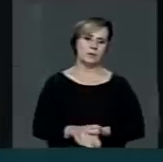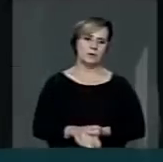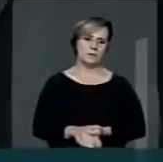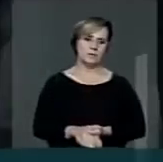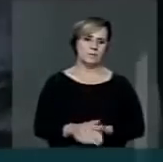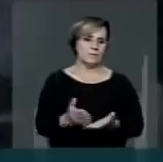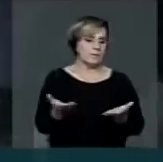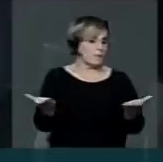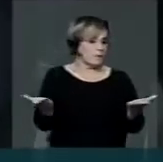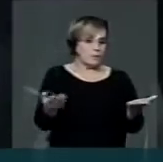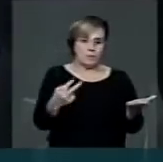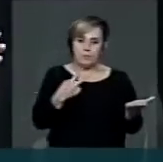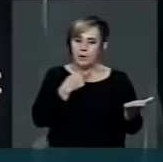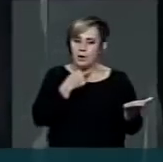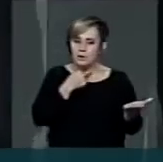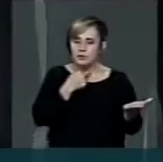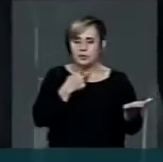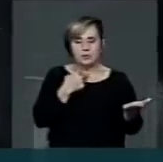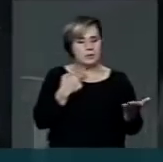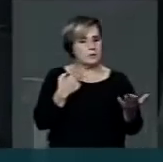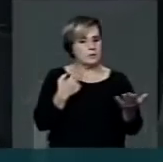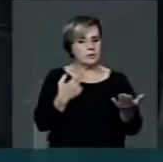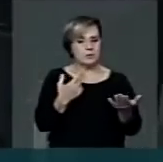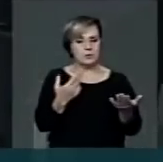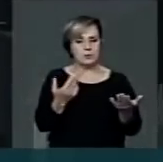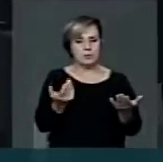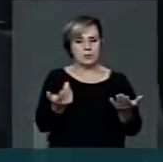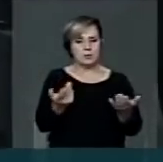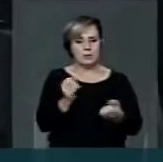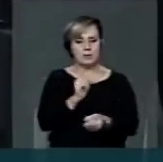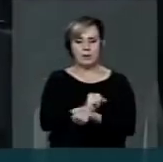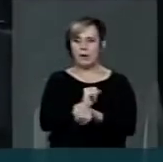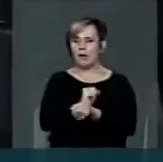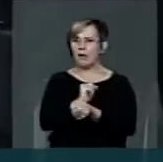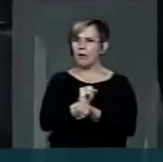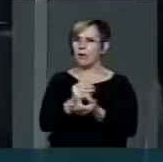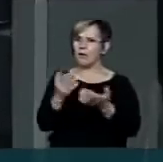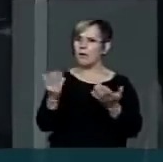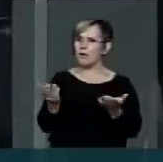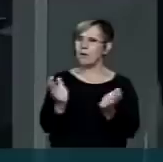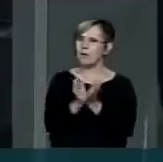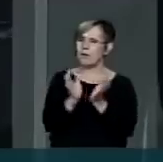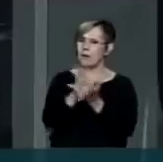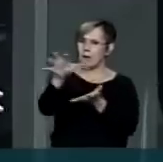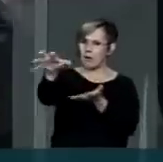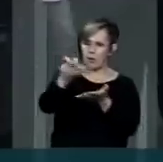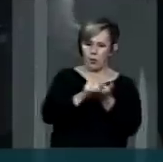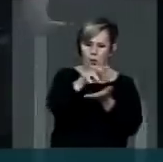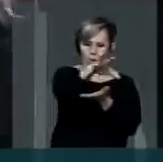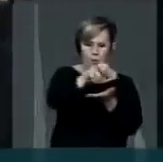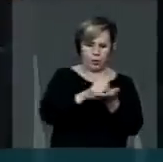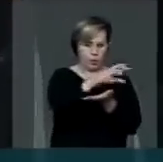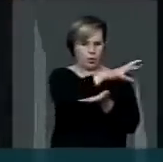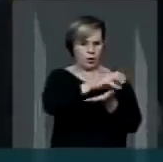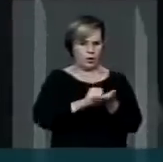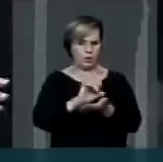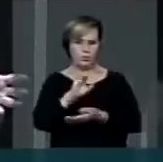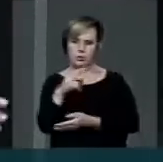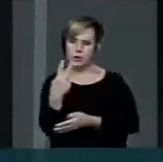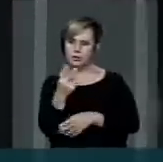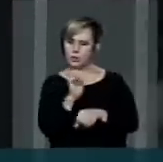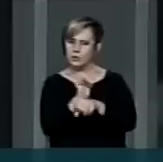podemos mais aquilatar apenas que essa concentração se dê em dois estados,